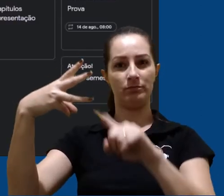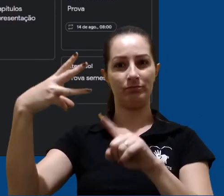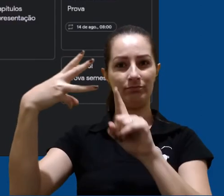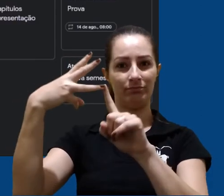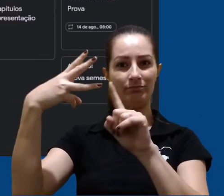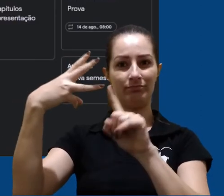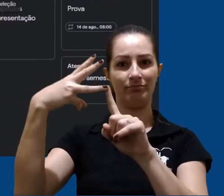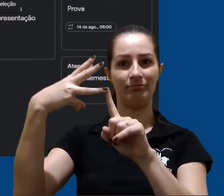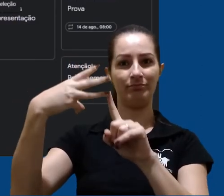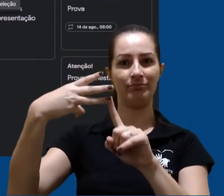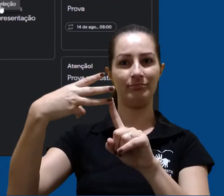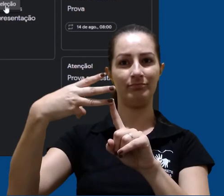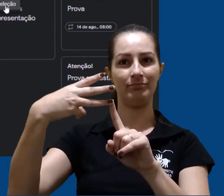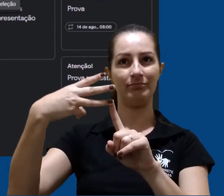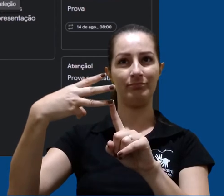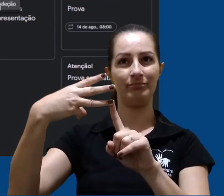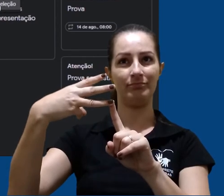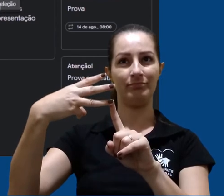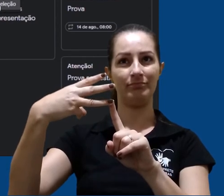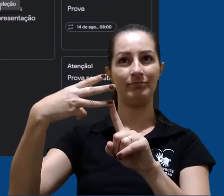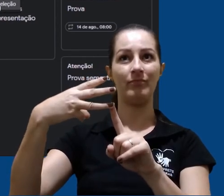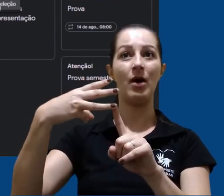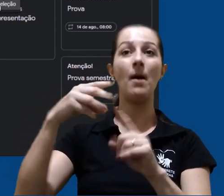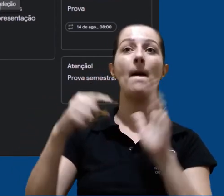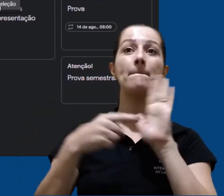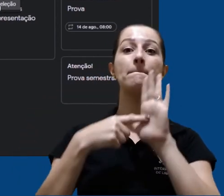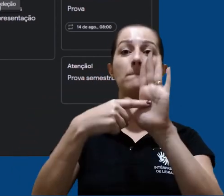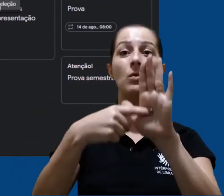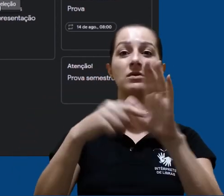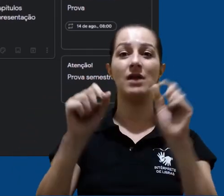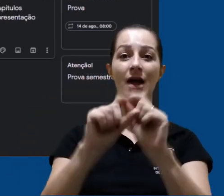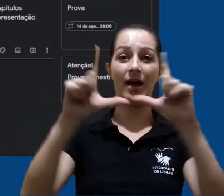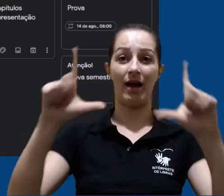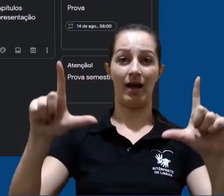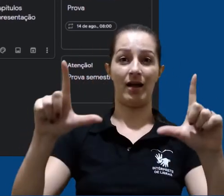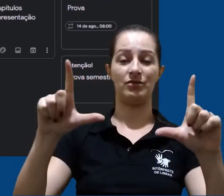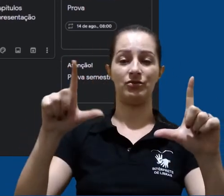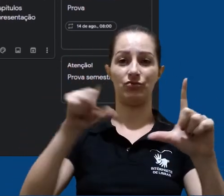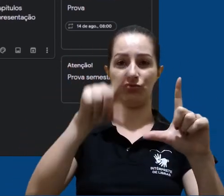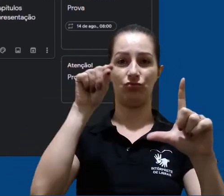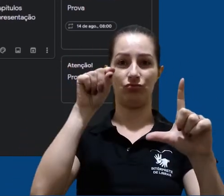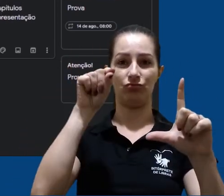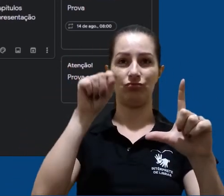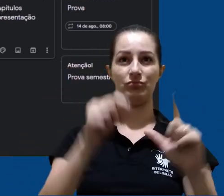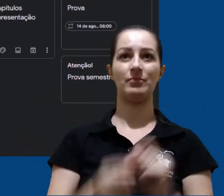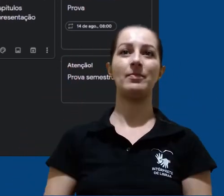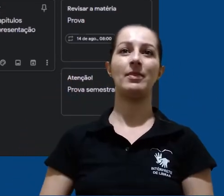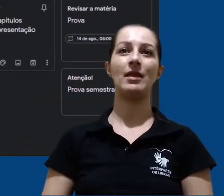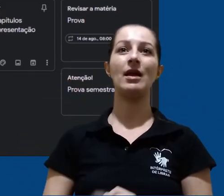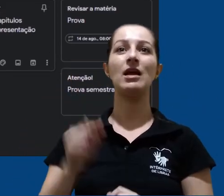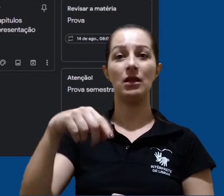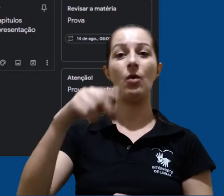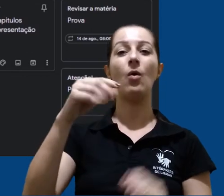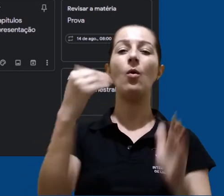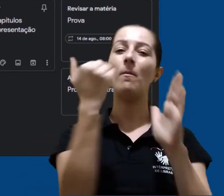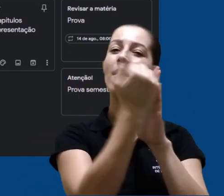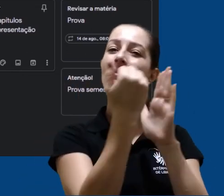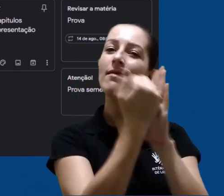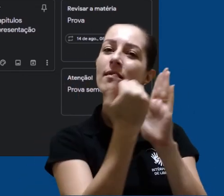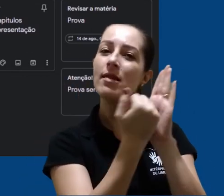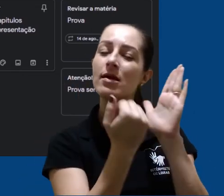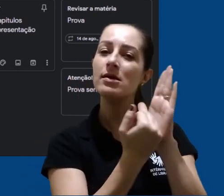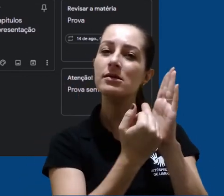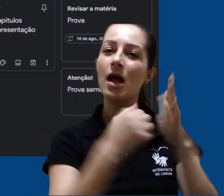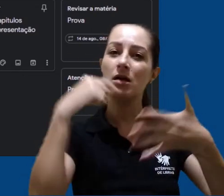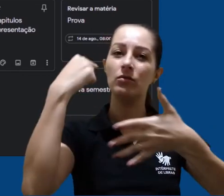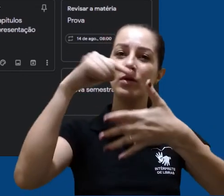pontos, temos ainda uma opção a testar. Vamos clicar em mostrar caixas de seleção. Isso torna a nossa nota uma lista de